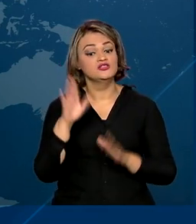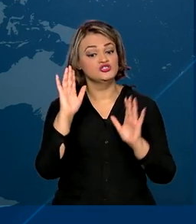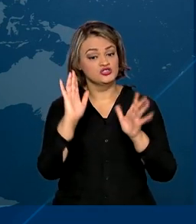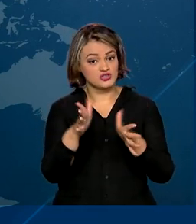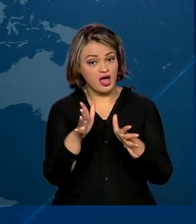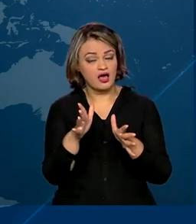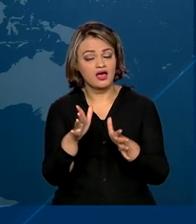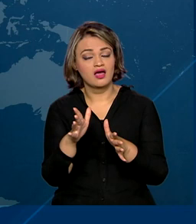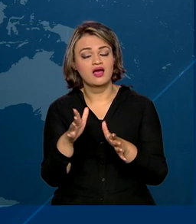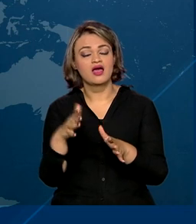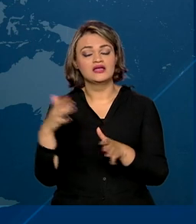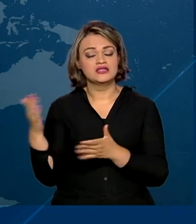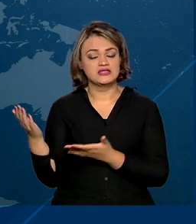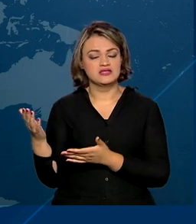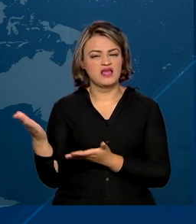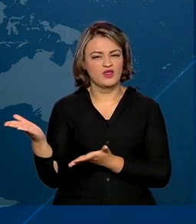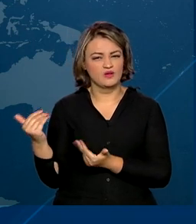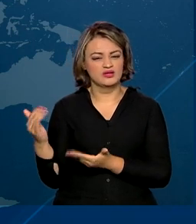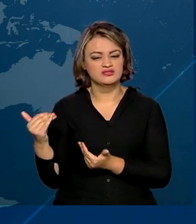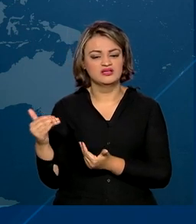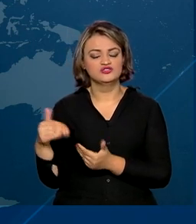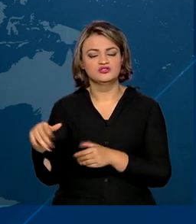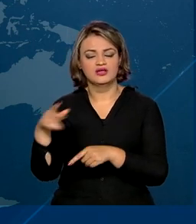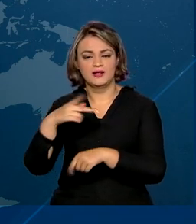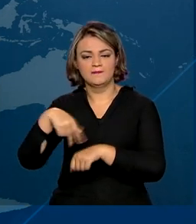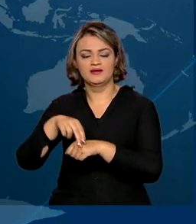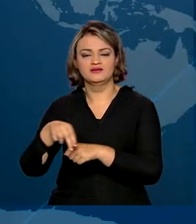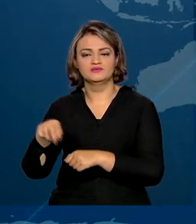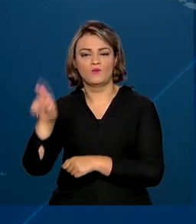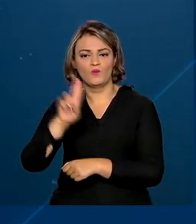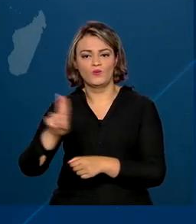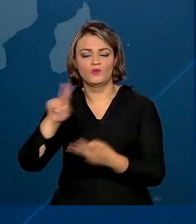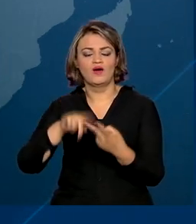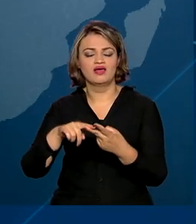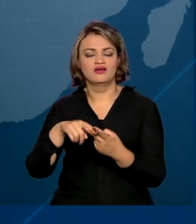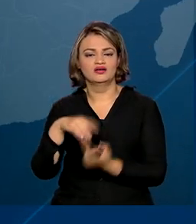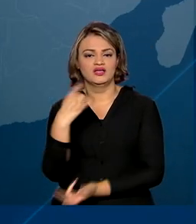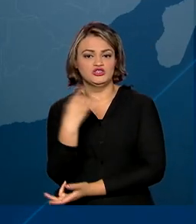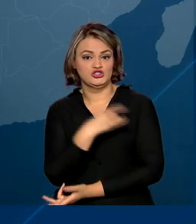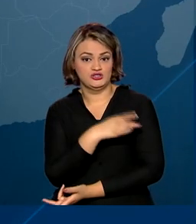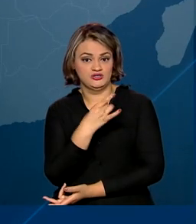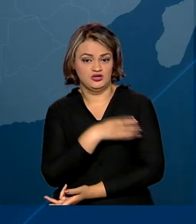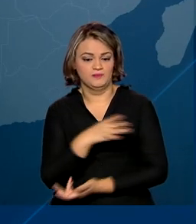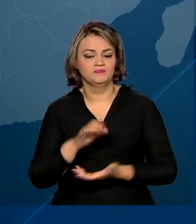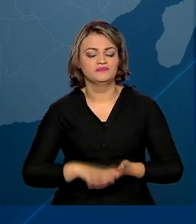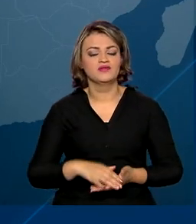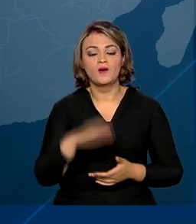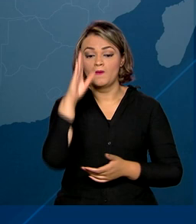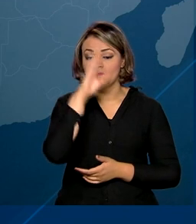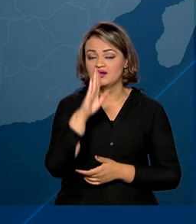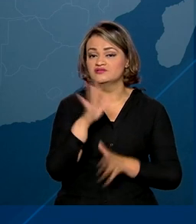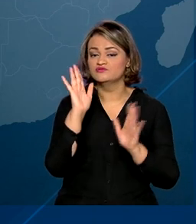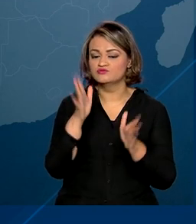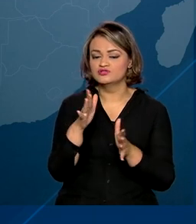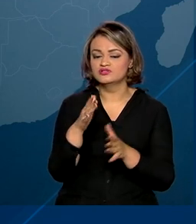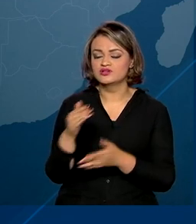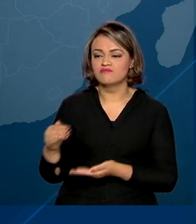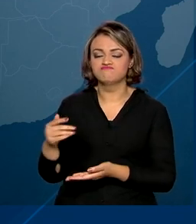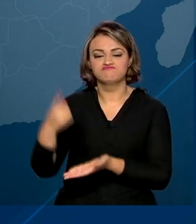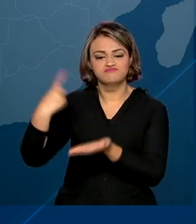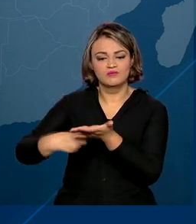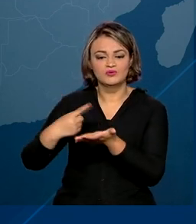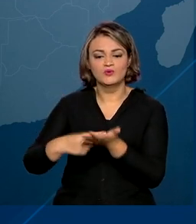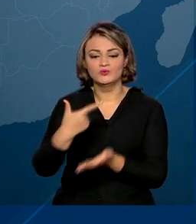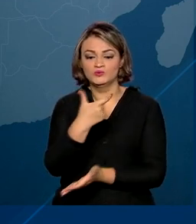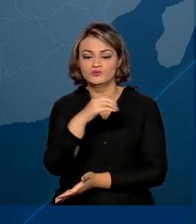pode ser aplicada em adolescentes no Uruguai e no Chile. O Brasil já tem contratado 200 milhões de doses da